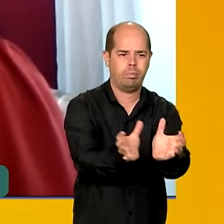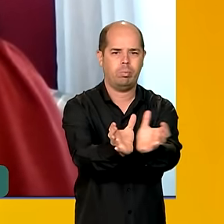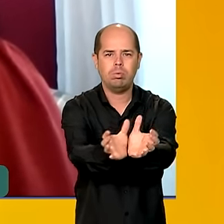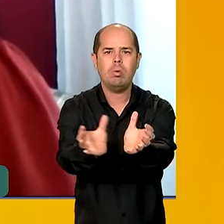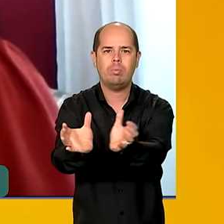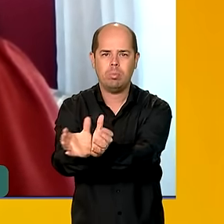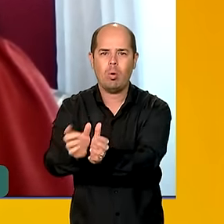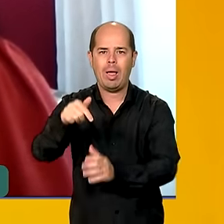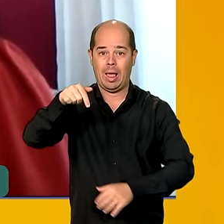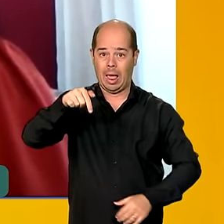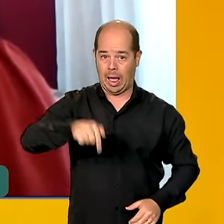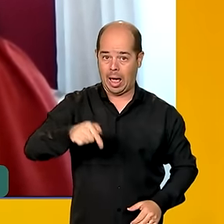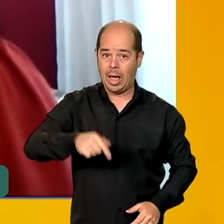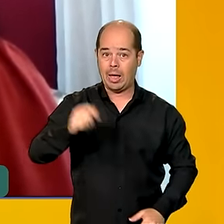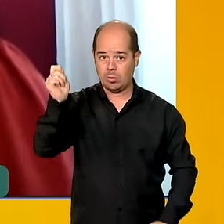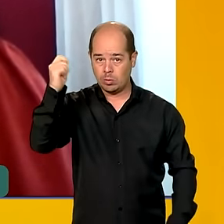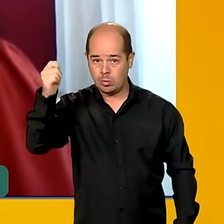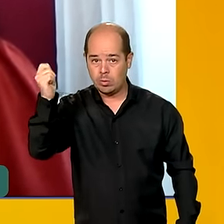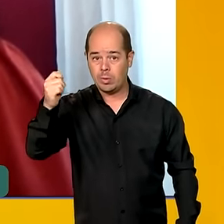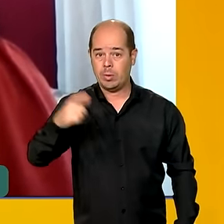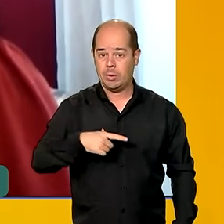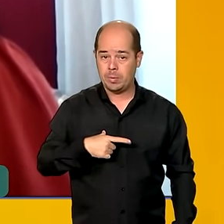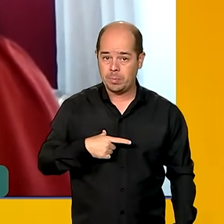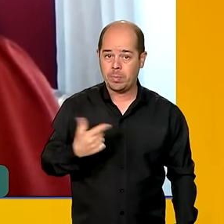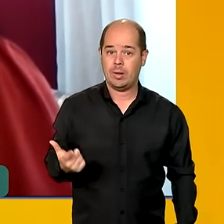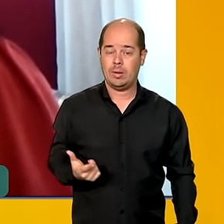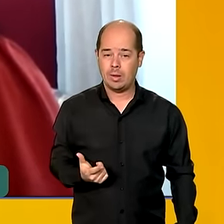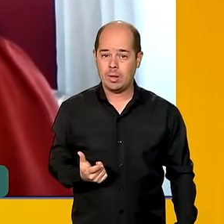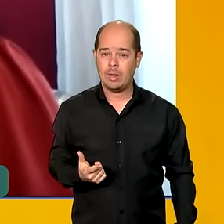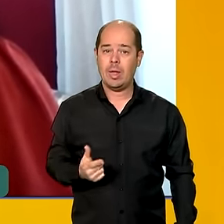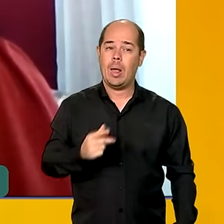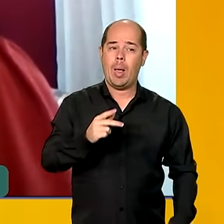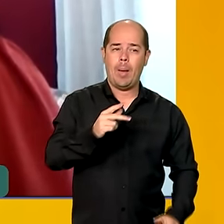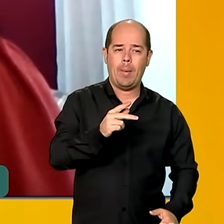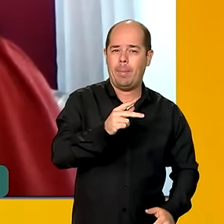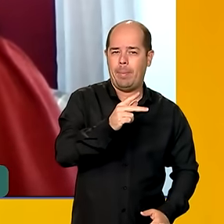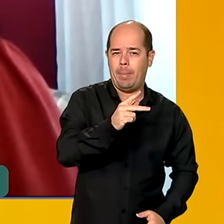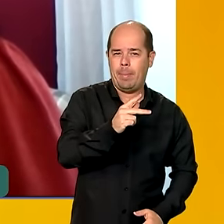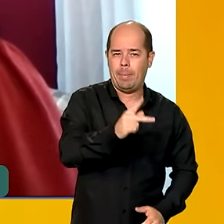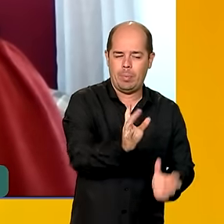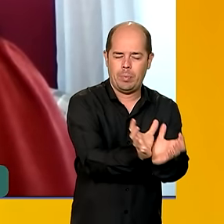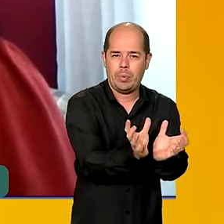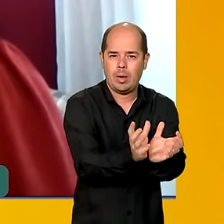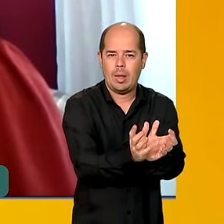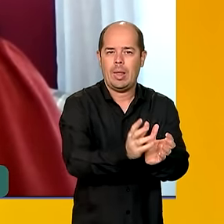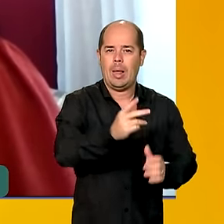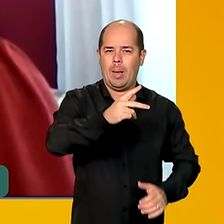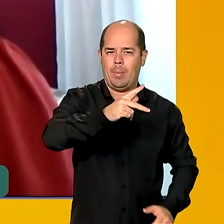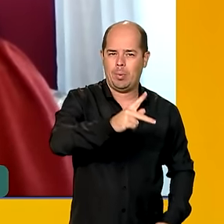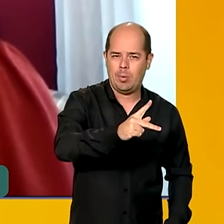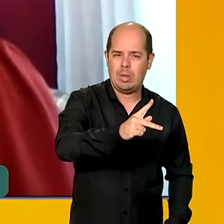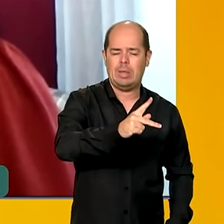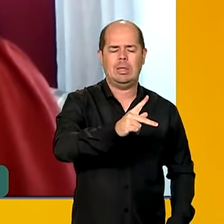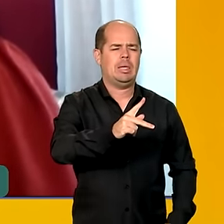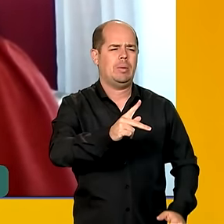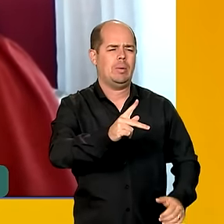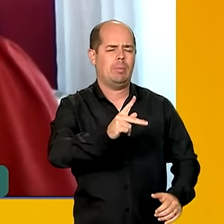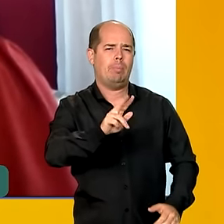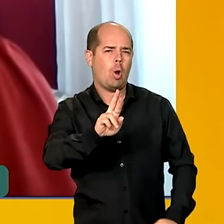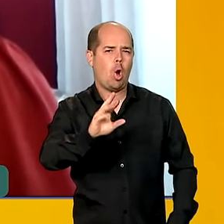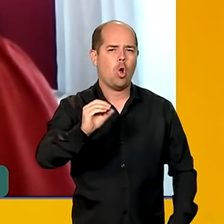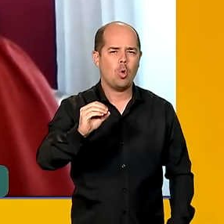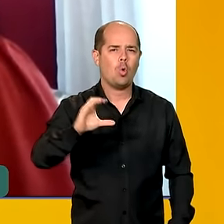Estado nós temos a Procuradoria Regional da Fazenda Nacional, Procuradoria Regional Federal Autárquica, Procuradoria Regional da União,